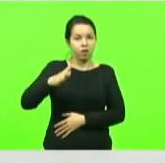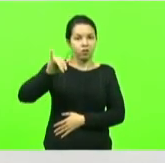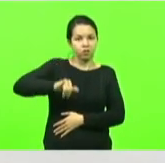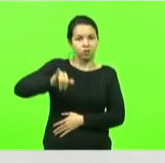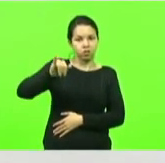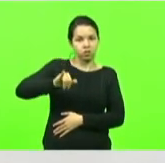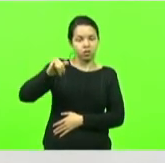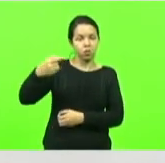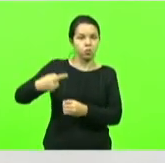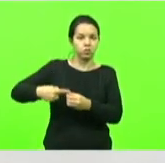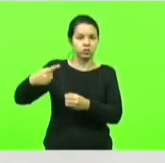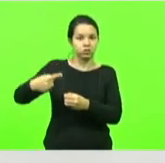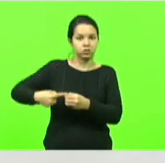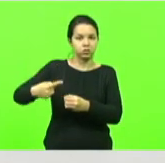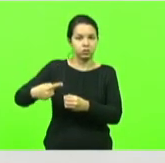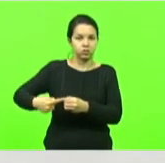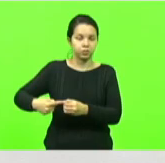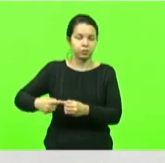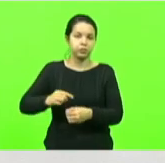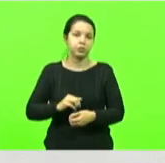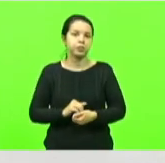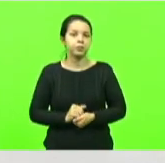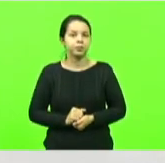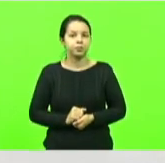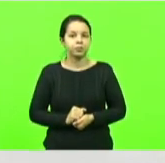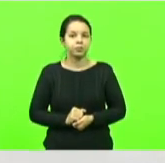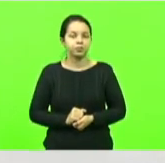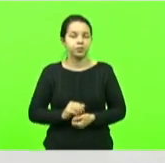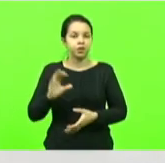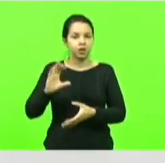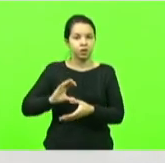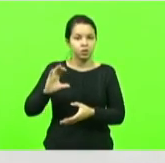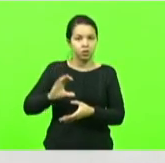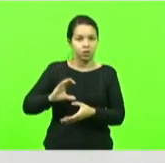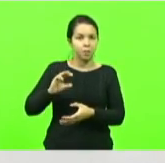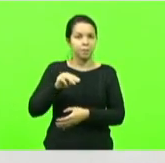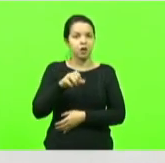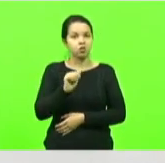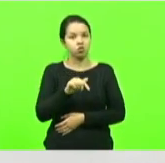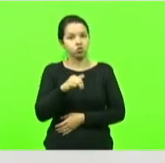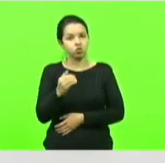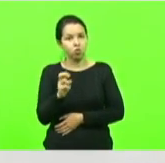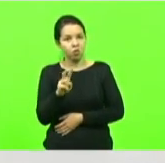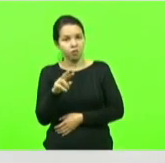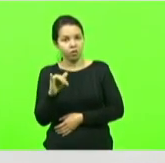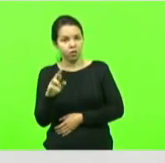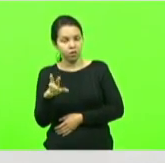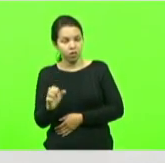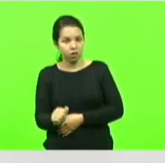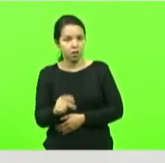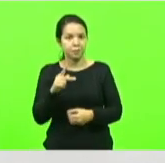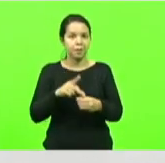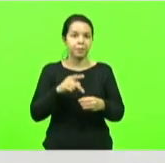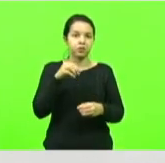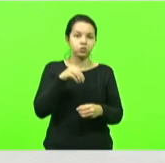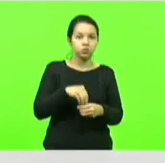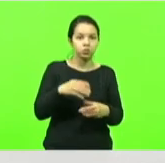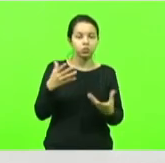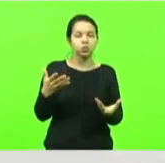municípios de Canoinhas Major Vieira Papanduva Itaiópolis